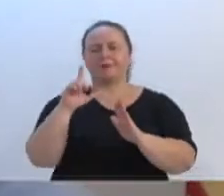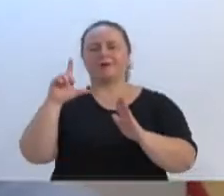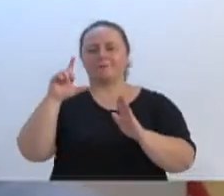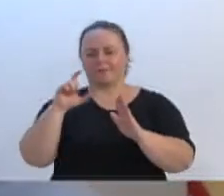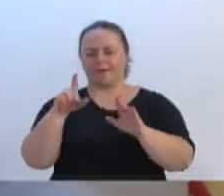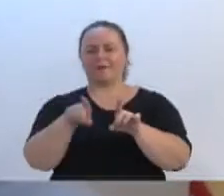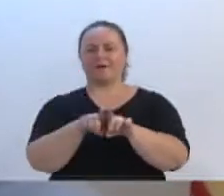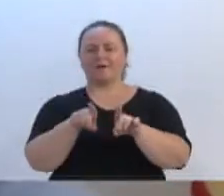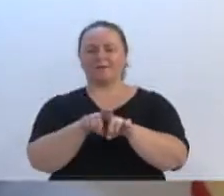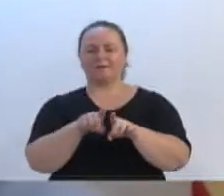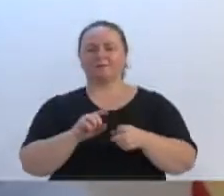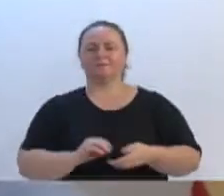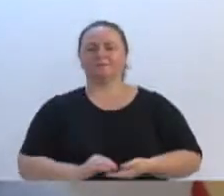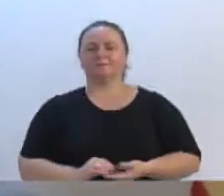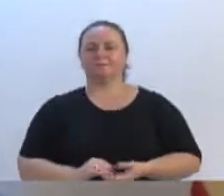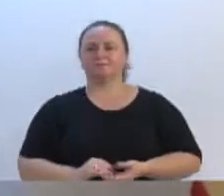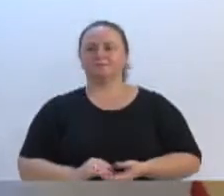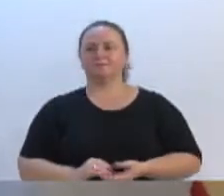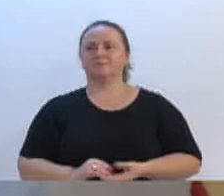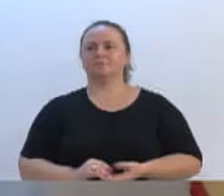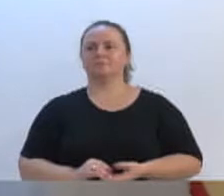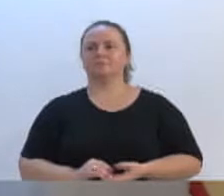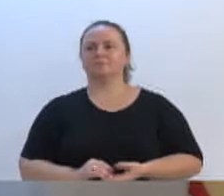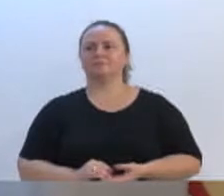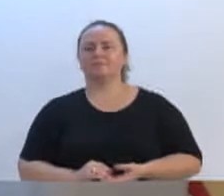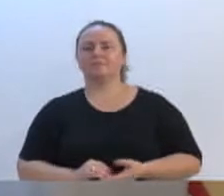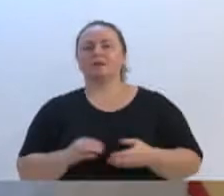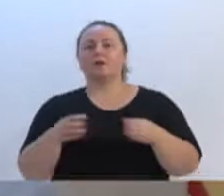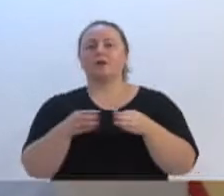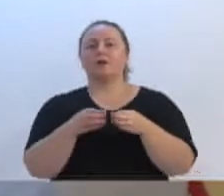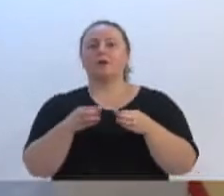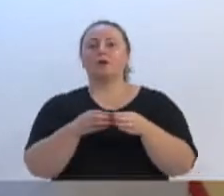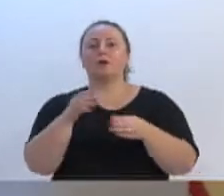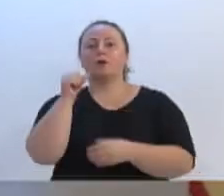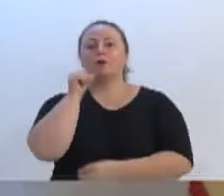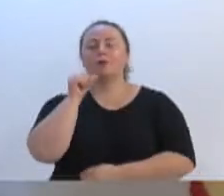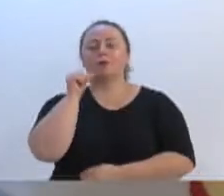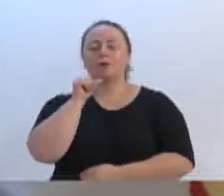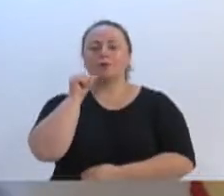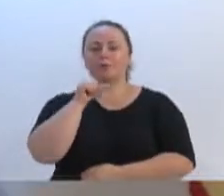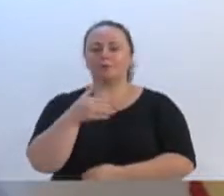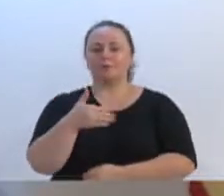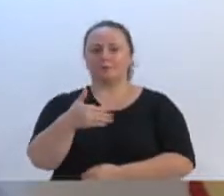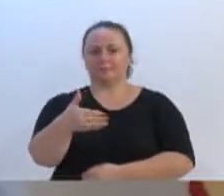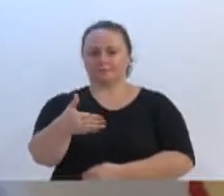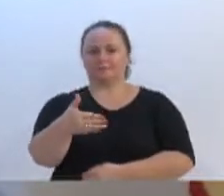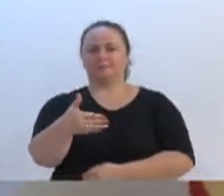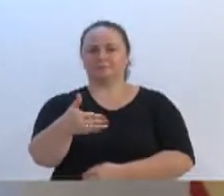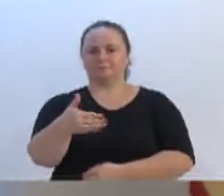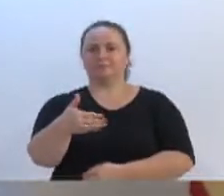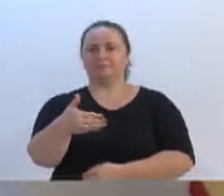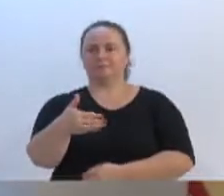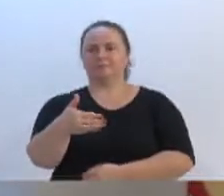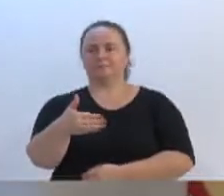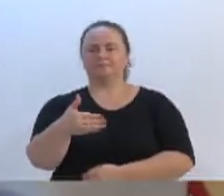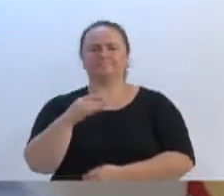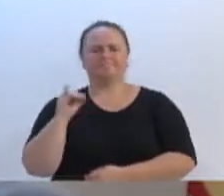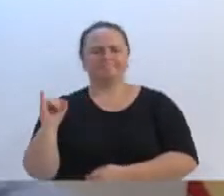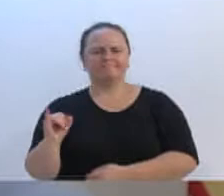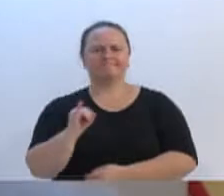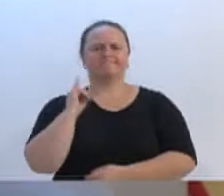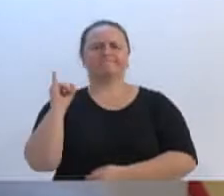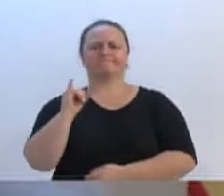acompanhando no time feminino na nossa cidade, onde estão várias disputas. E dizer que é importante